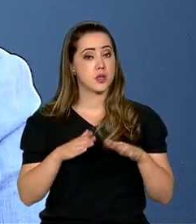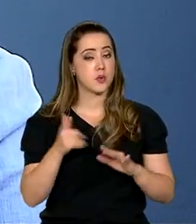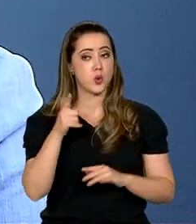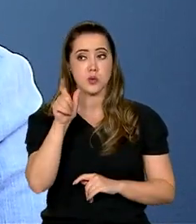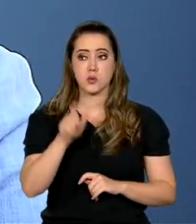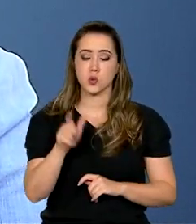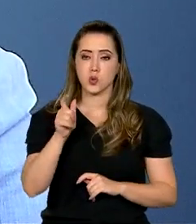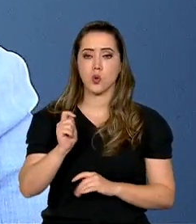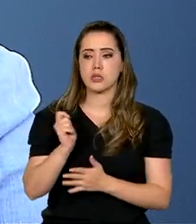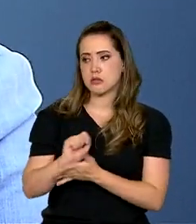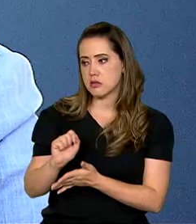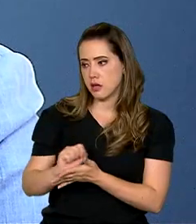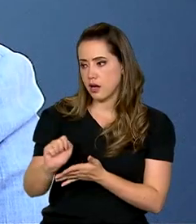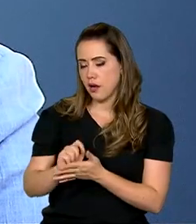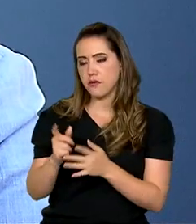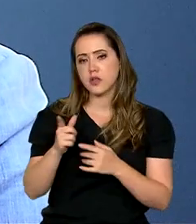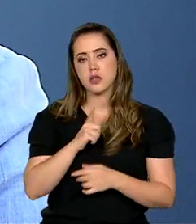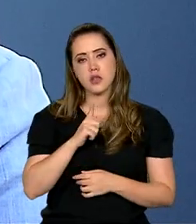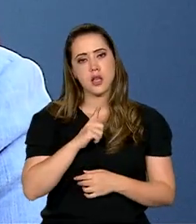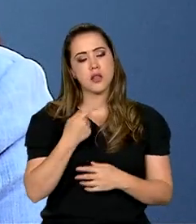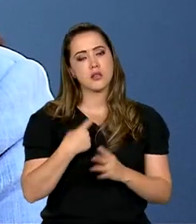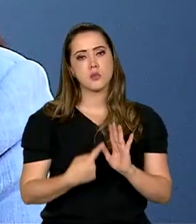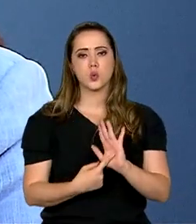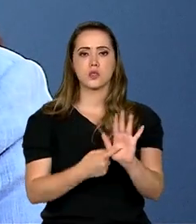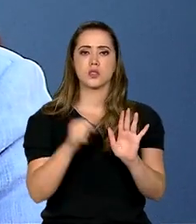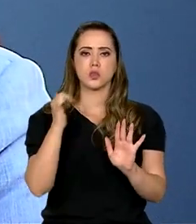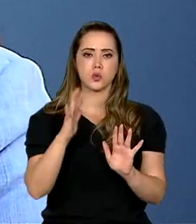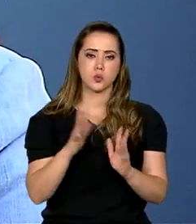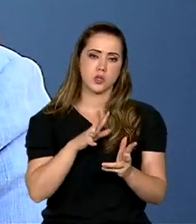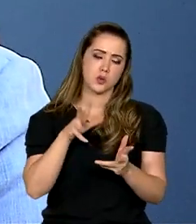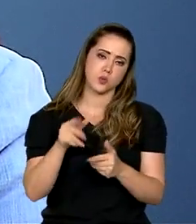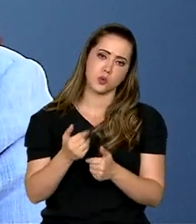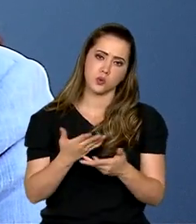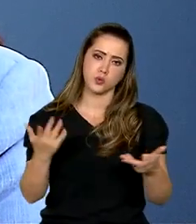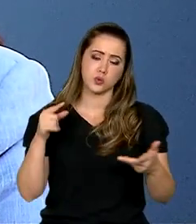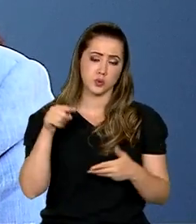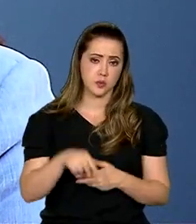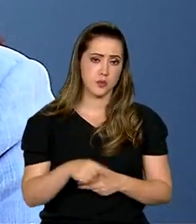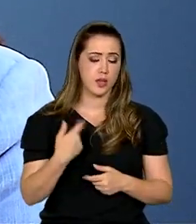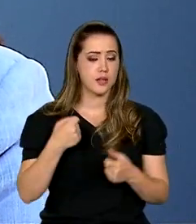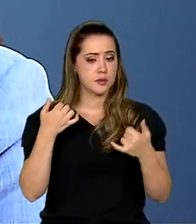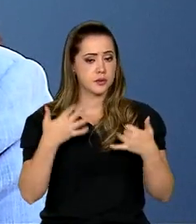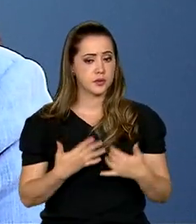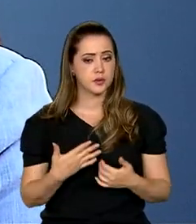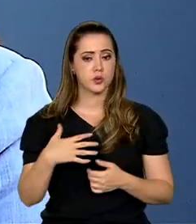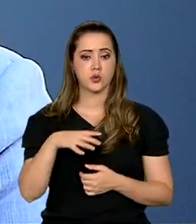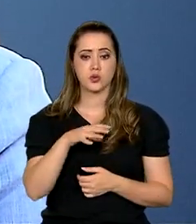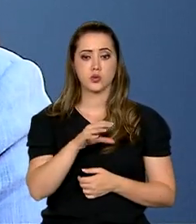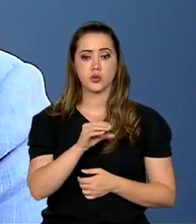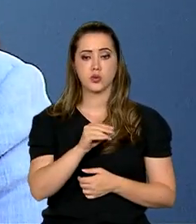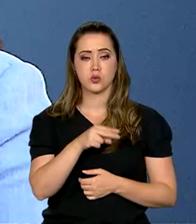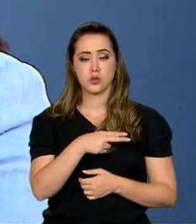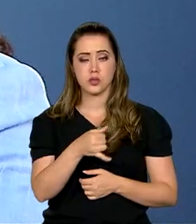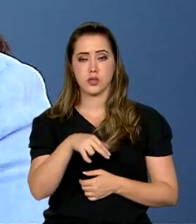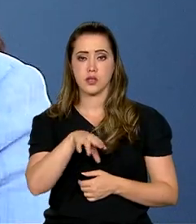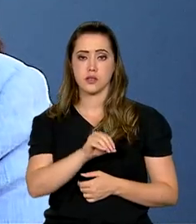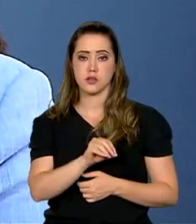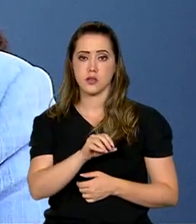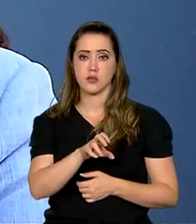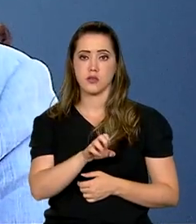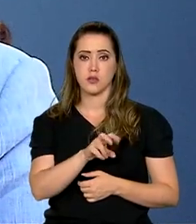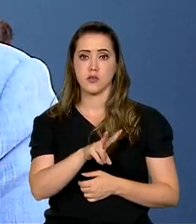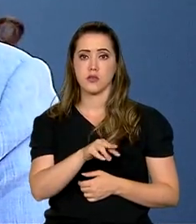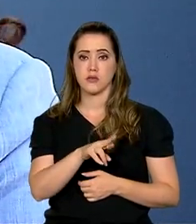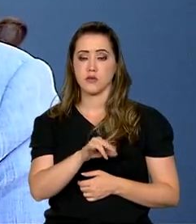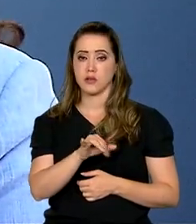autores e autoras que têm se revelado no Brasil e ao mundo. E aqui cito Conceição Evaristo, Itamar Vieira Júnior, que nos